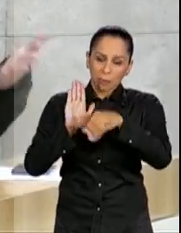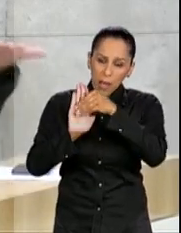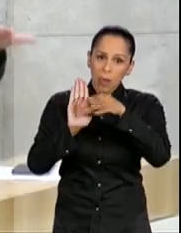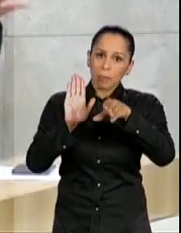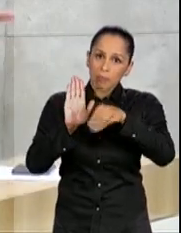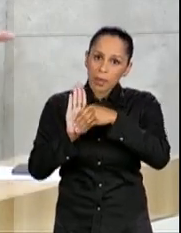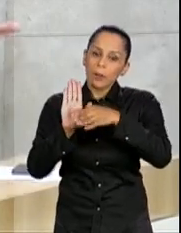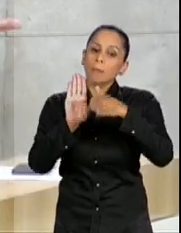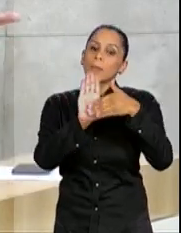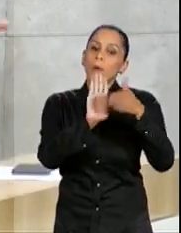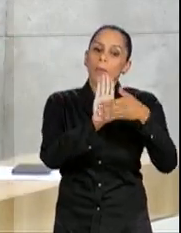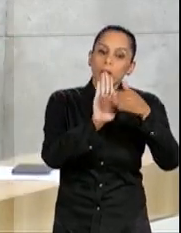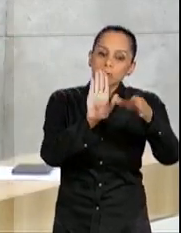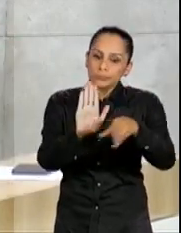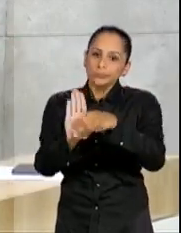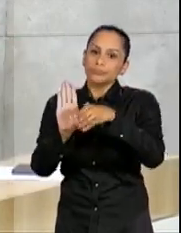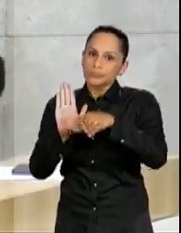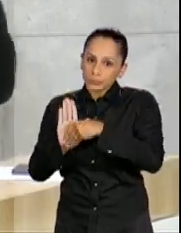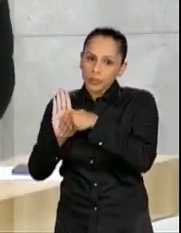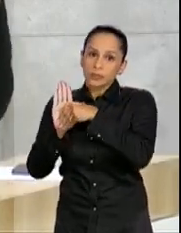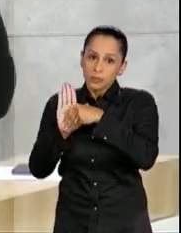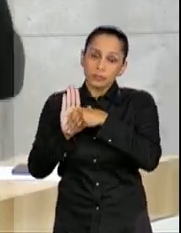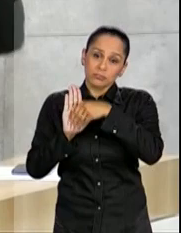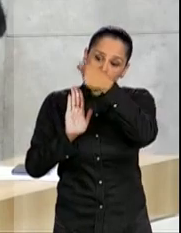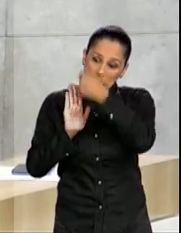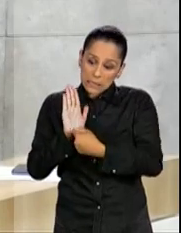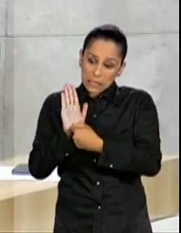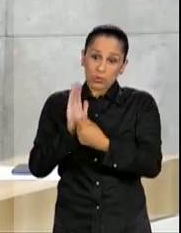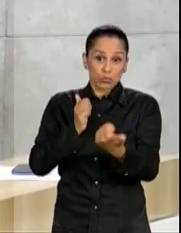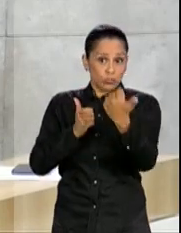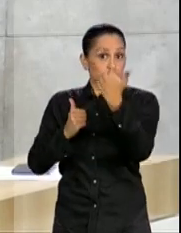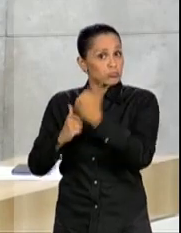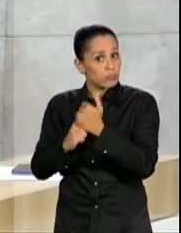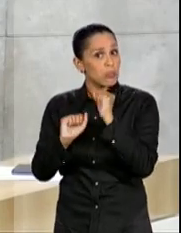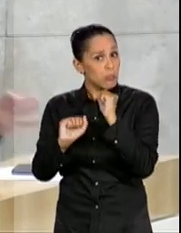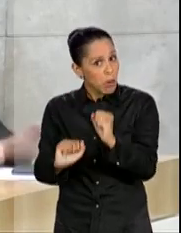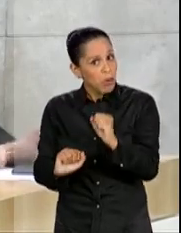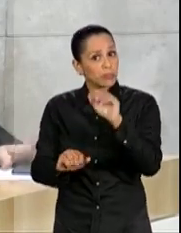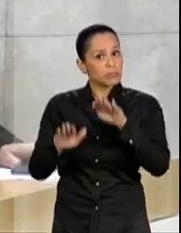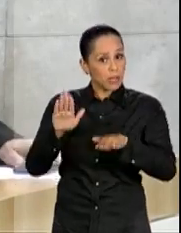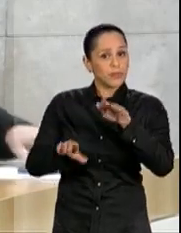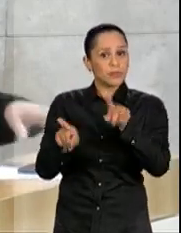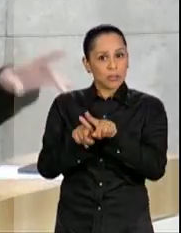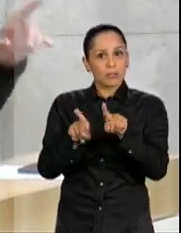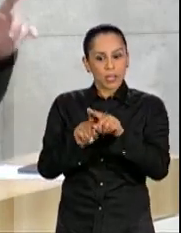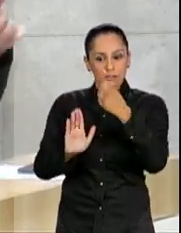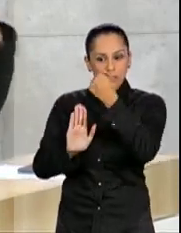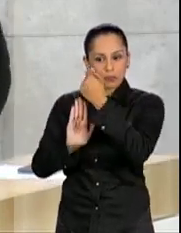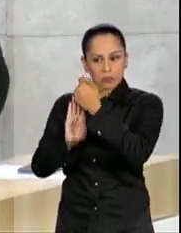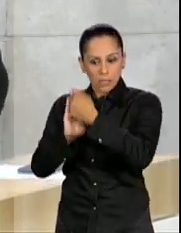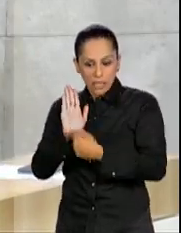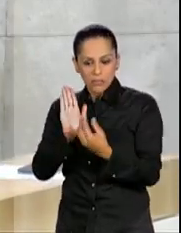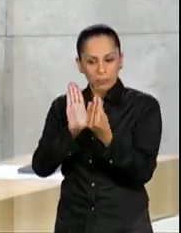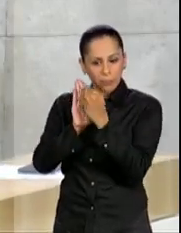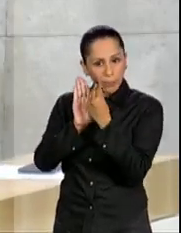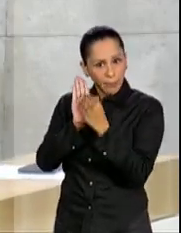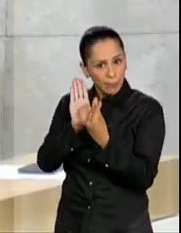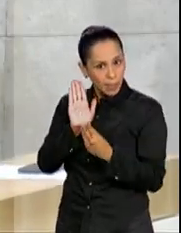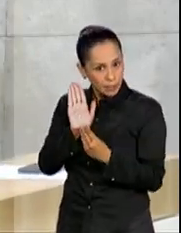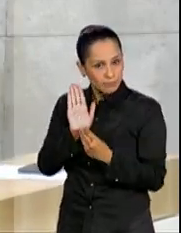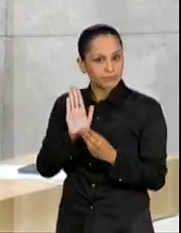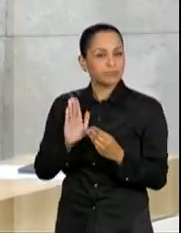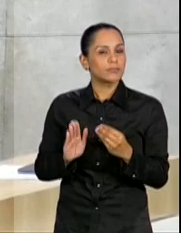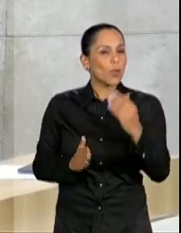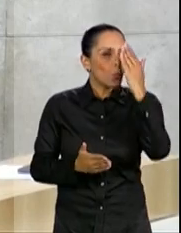substitutivo, quer dizer, um texto que troque o original por outro com várias modificações. Eu acredito que